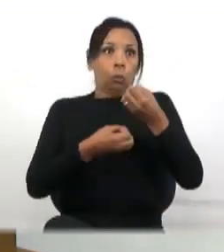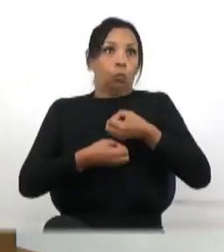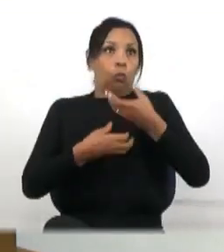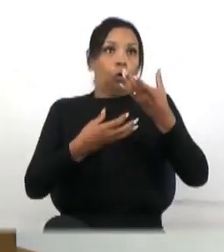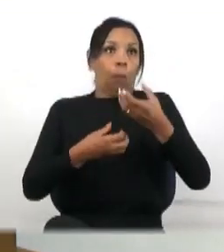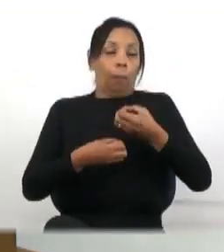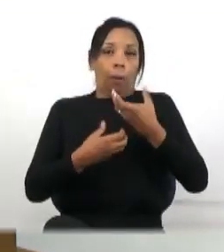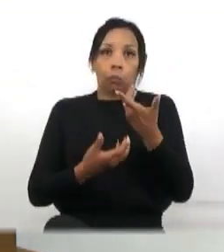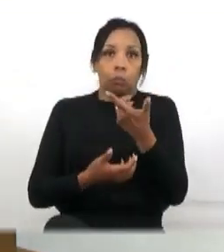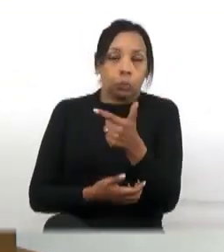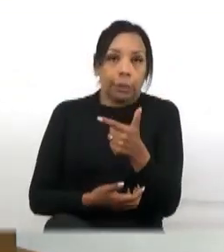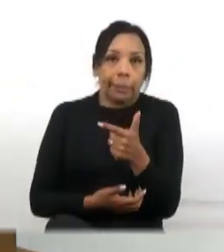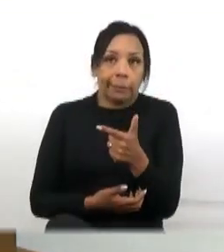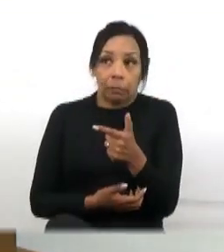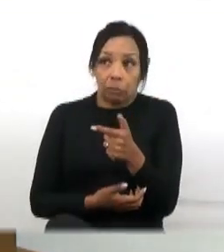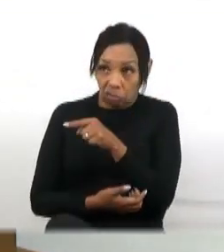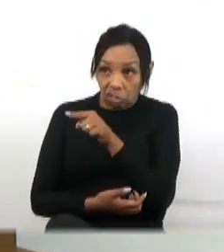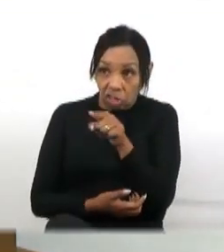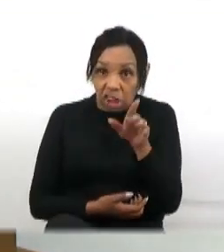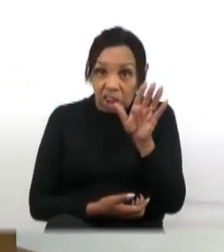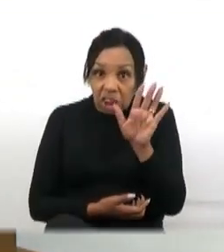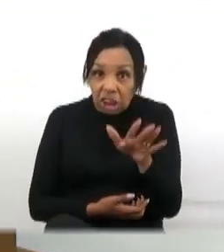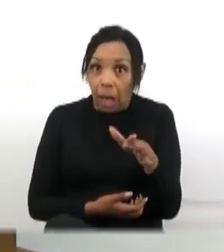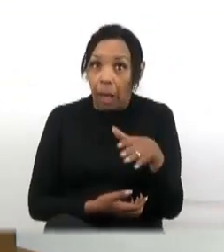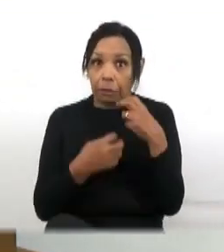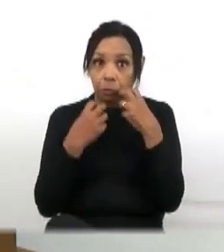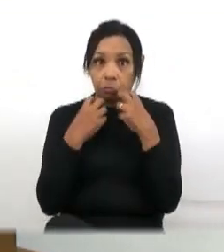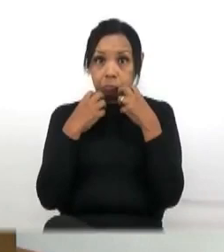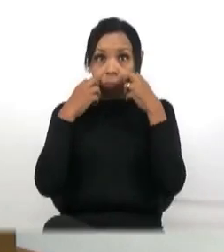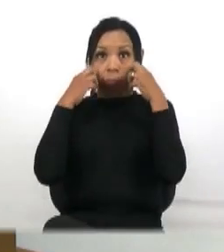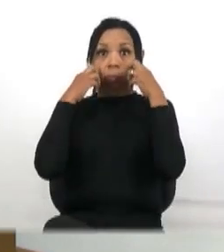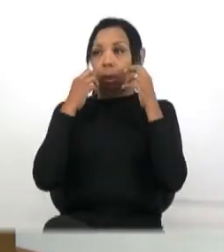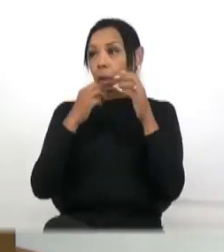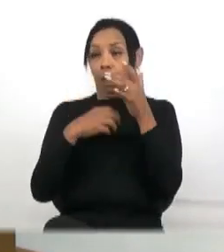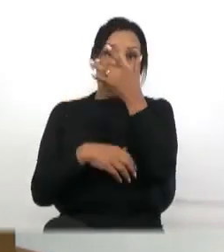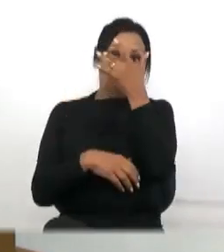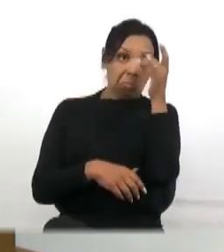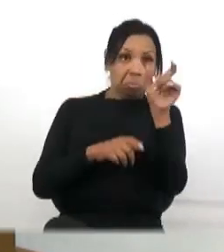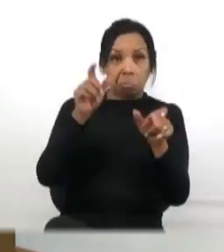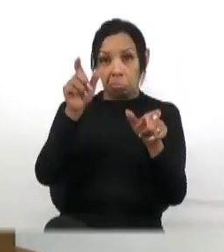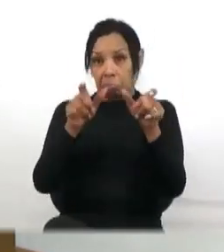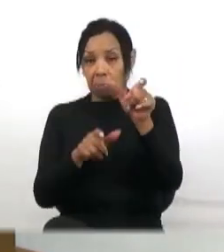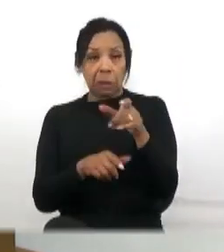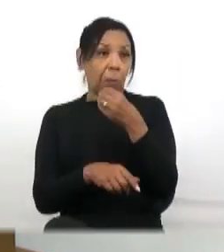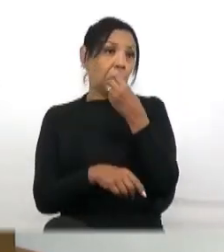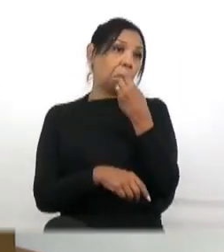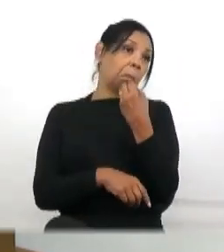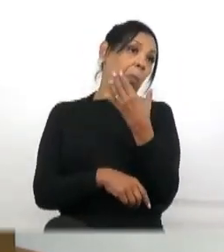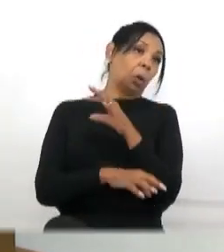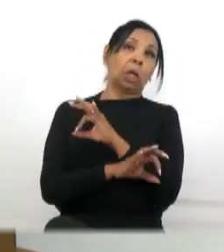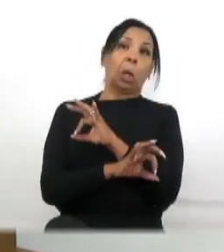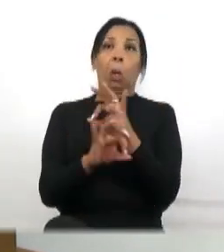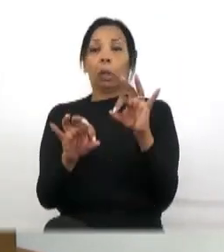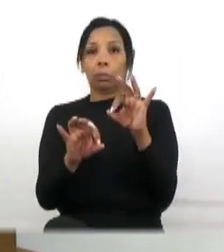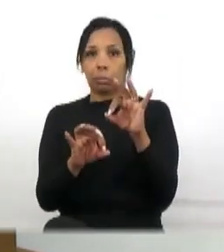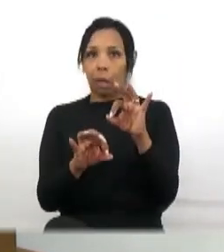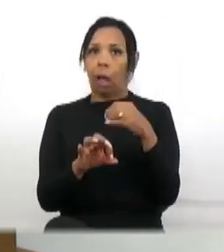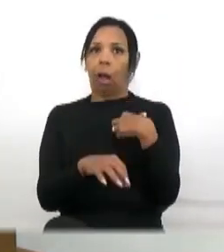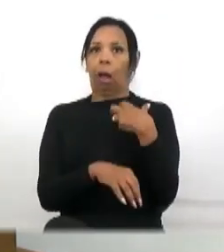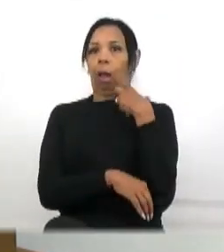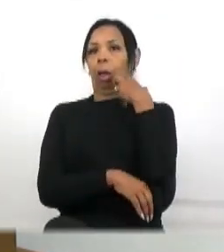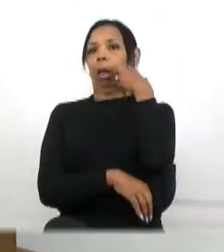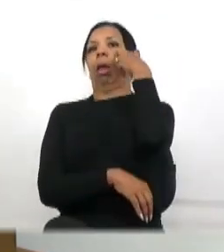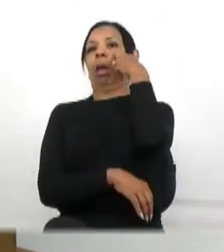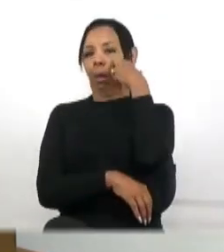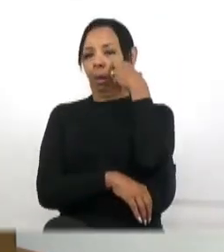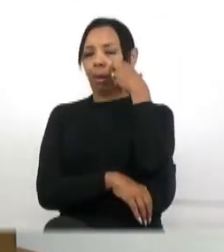Não sei se os senhores ficam constrangidos, tem gente que não, tem gente que tudo está bom, eu fico constrangido, eu